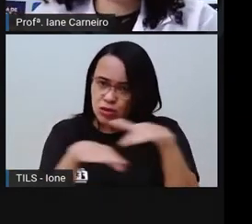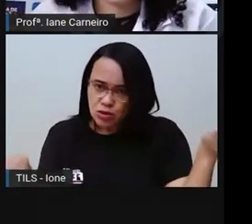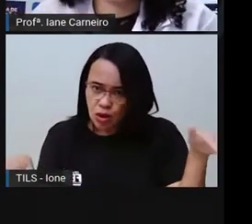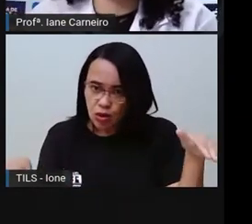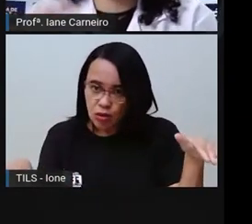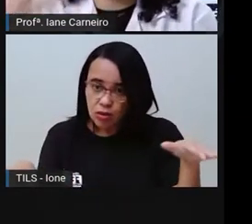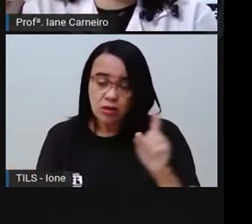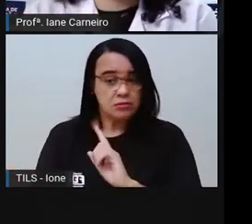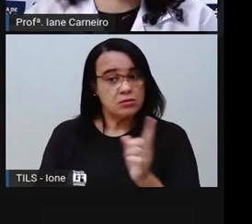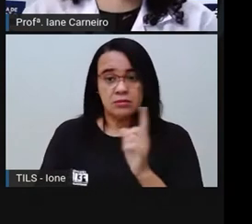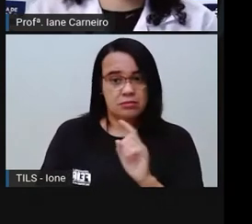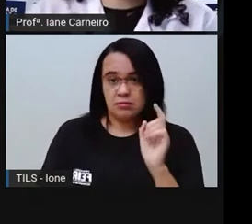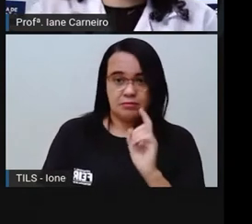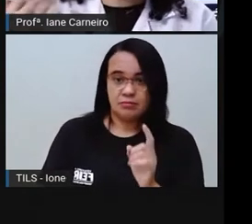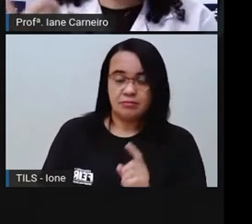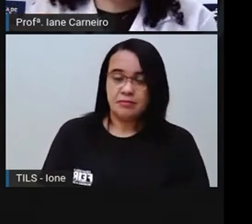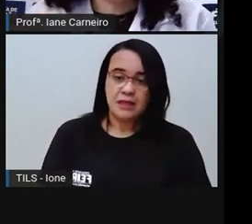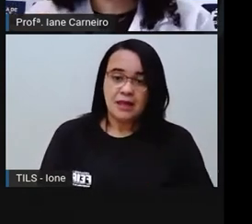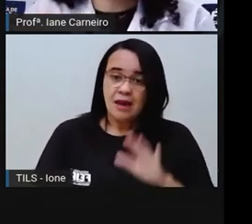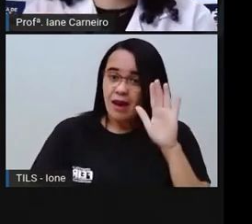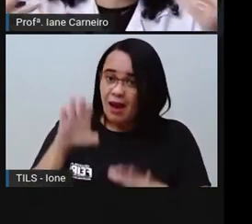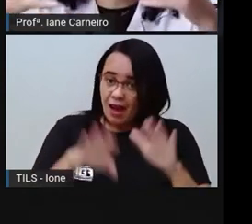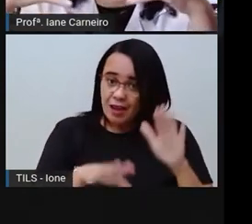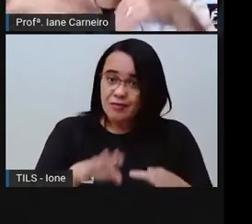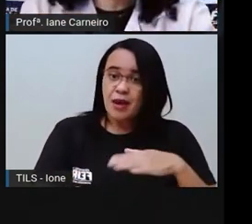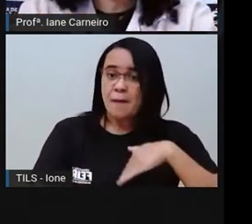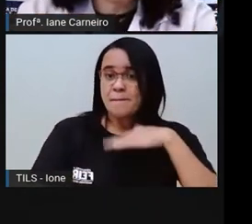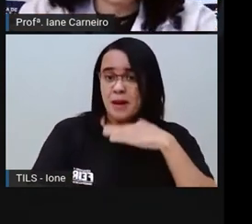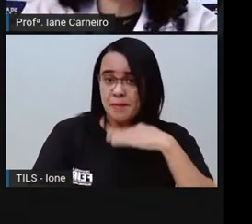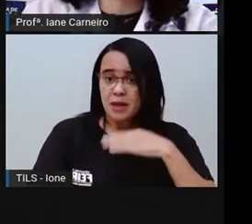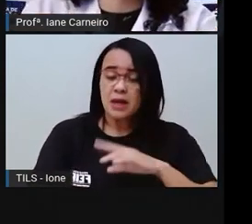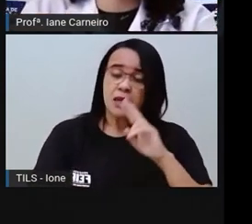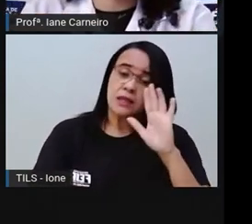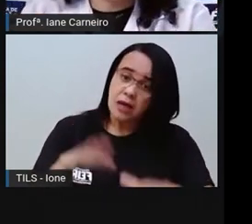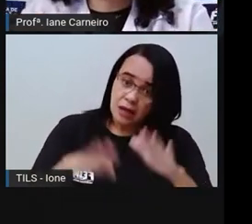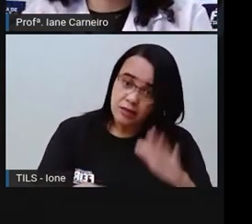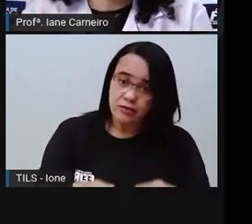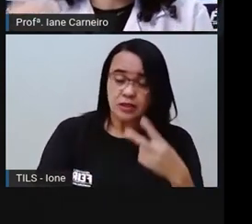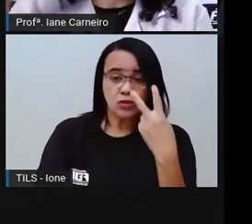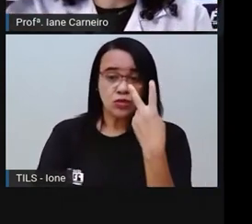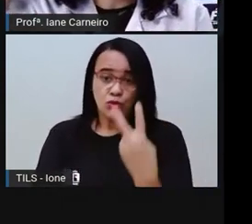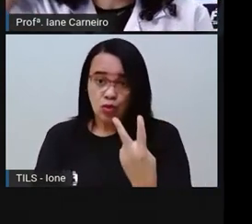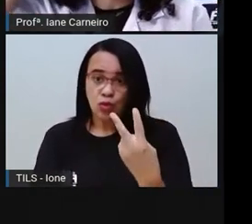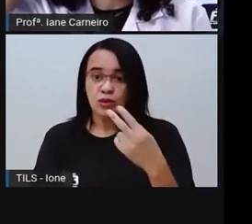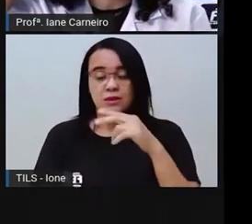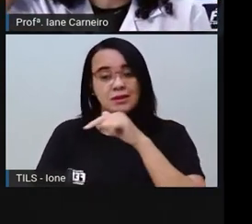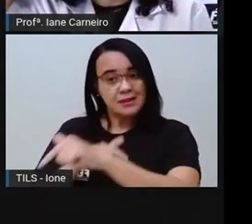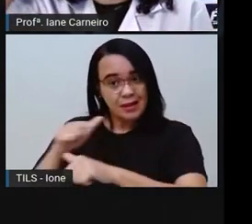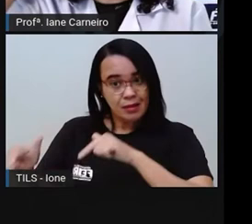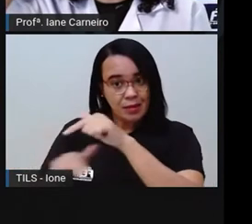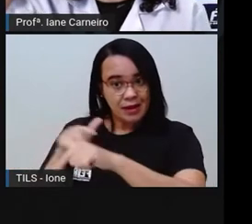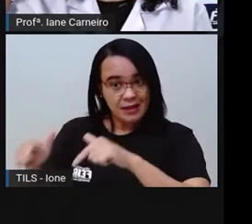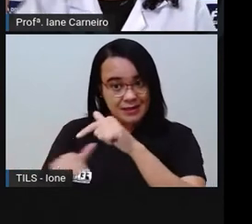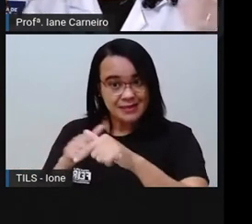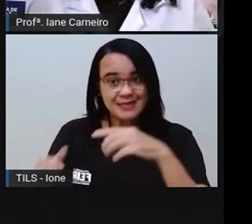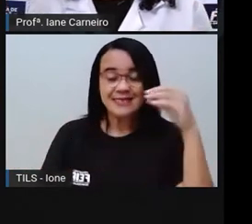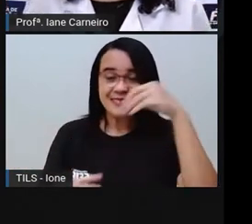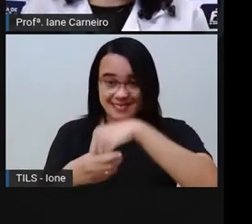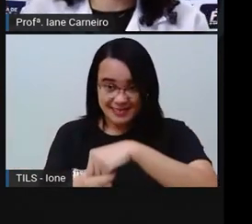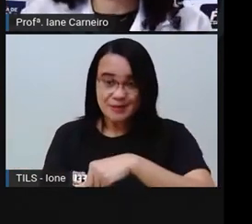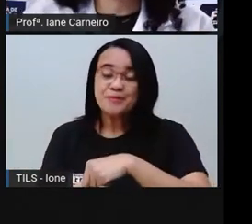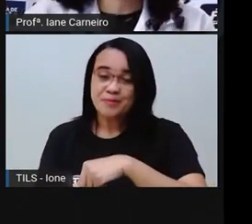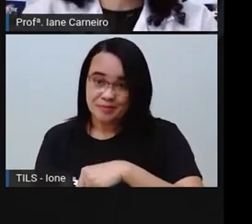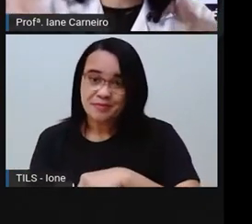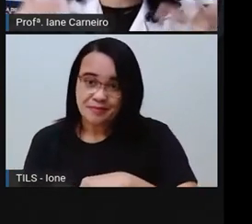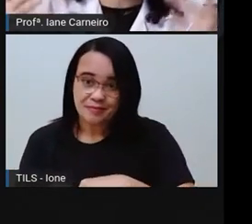sempre é o pai que trabalha fora, né? Às vezes é a mãe ou às vezes os dois trabalham dentro de casa, né? Tem casos assim, né? Agora, com a